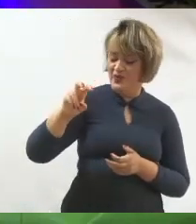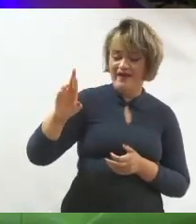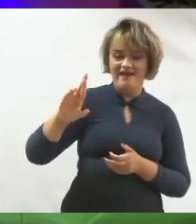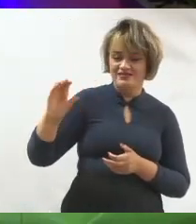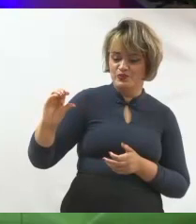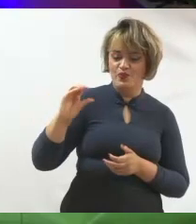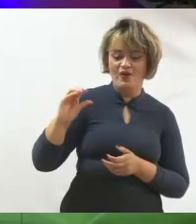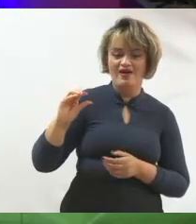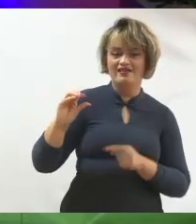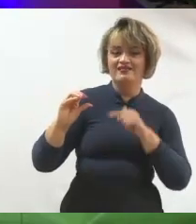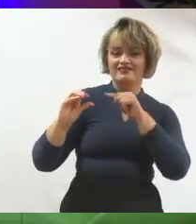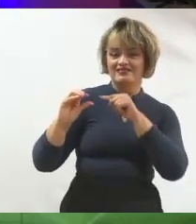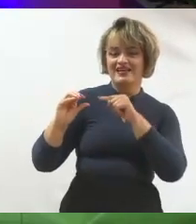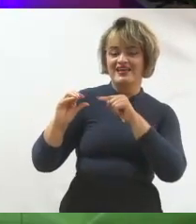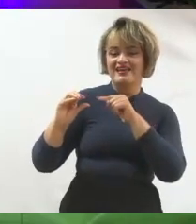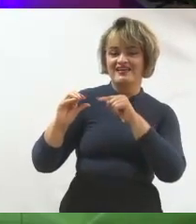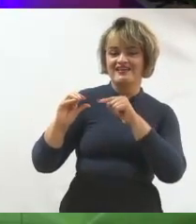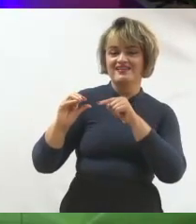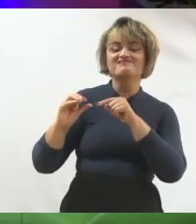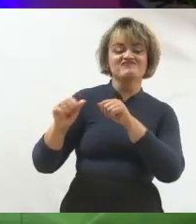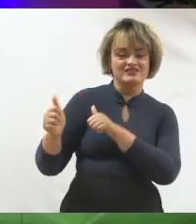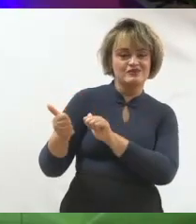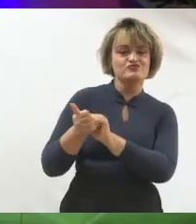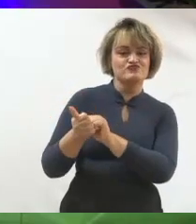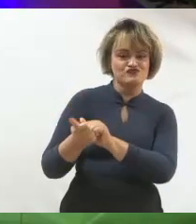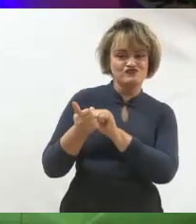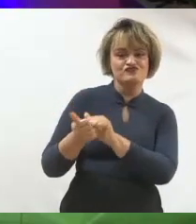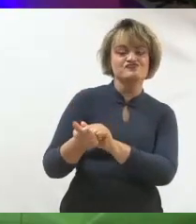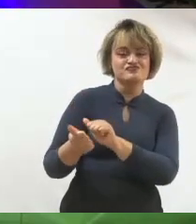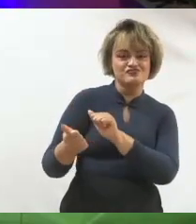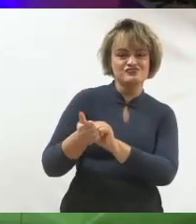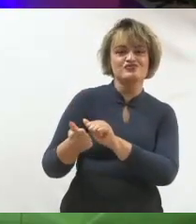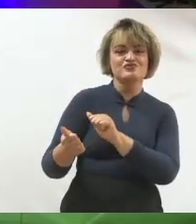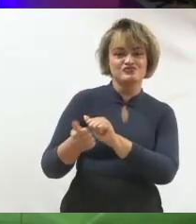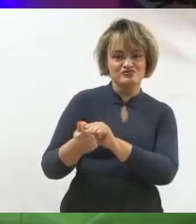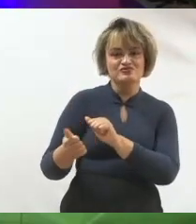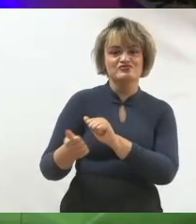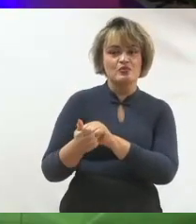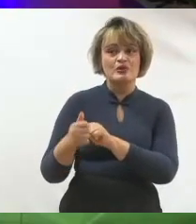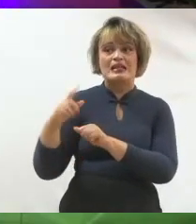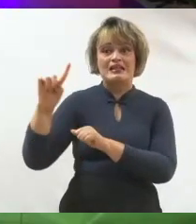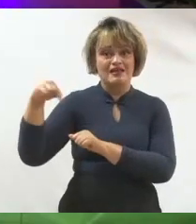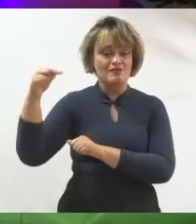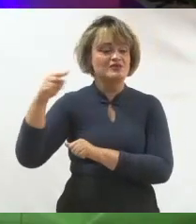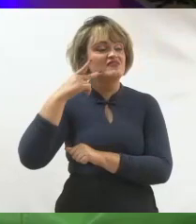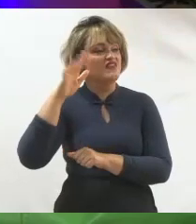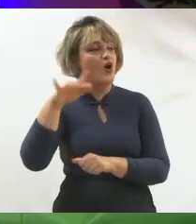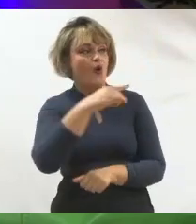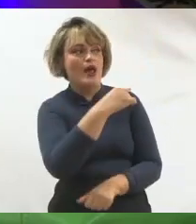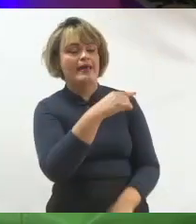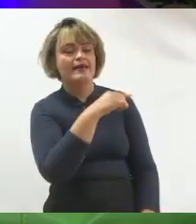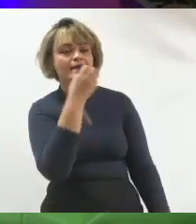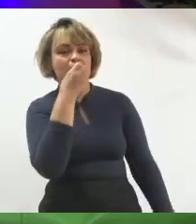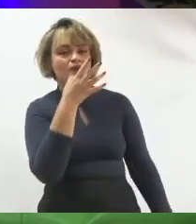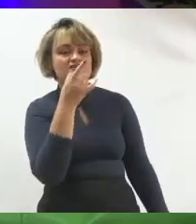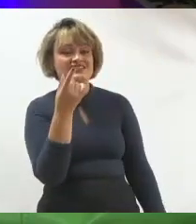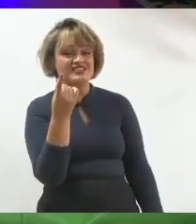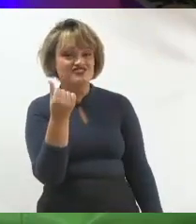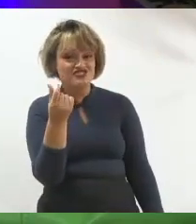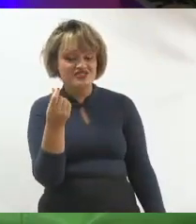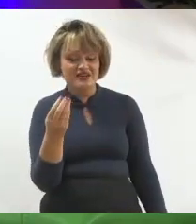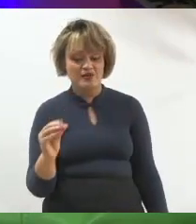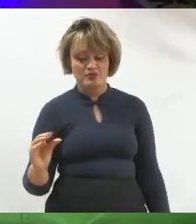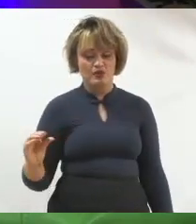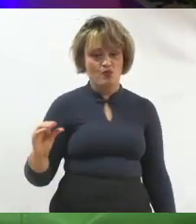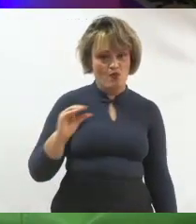Esse é um eleitor muito mais engajado com você. Ele é um eleitor que vai pedir voto para você. Porque se ele for capaz de tirar dinheiro do